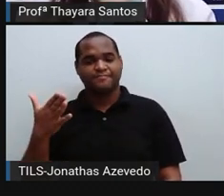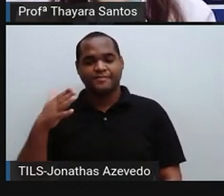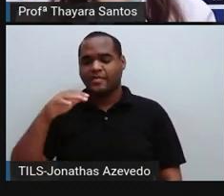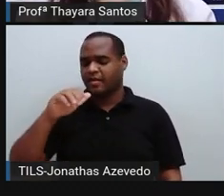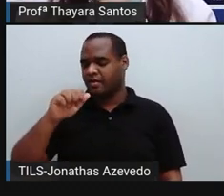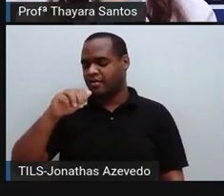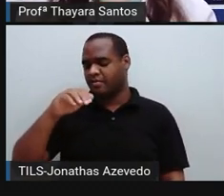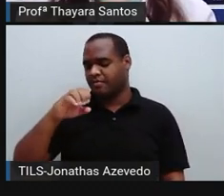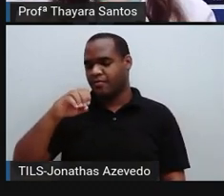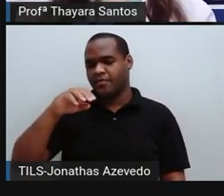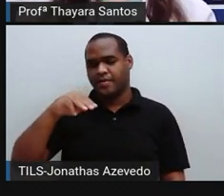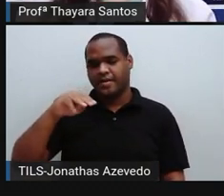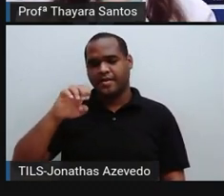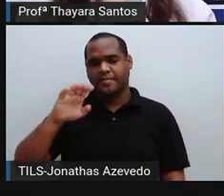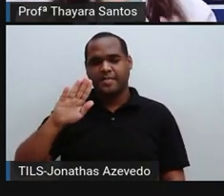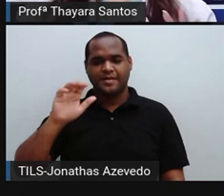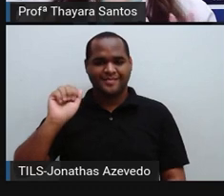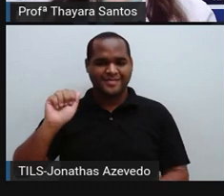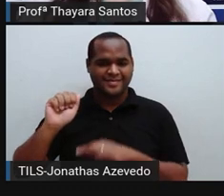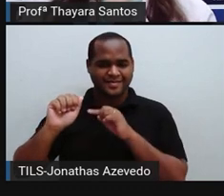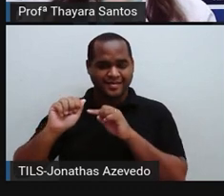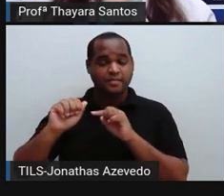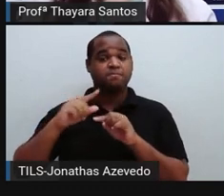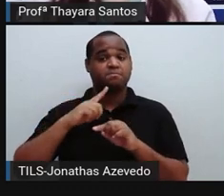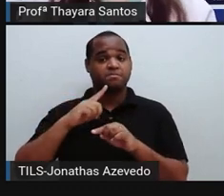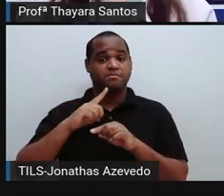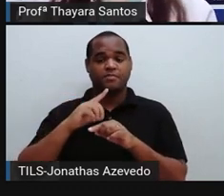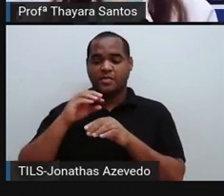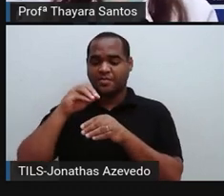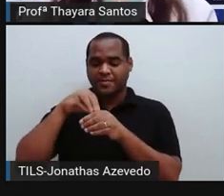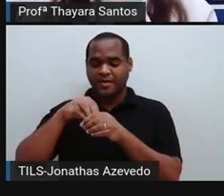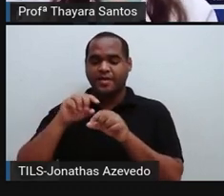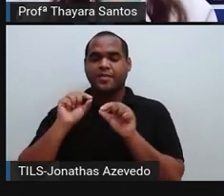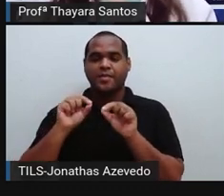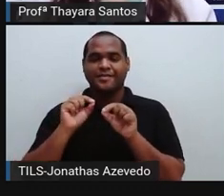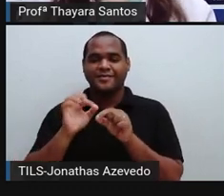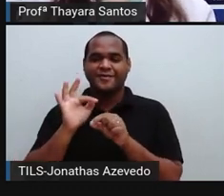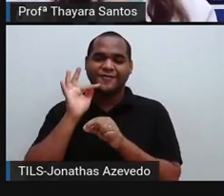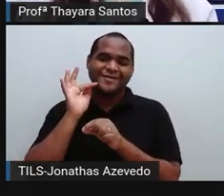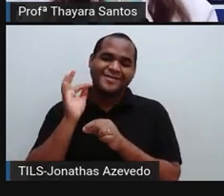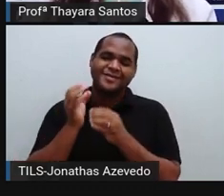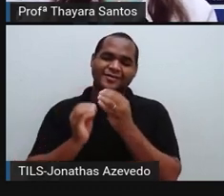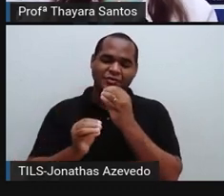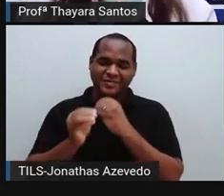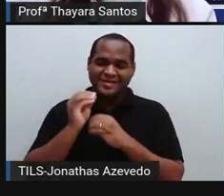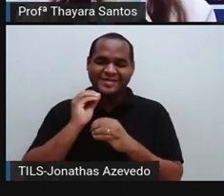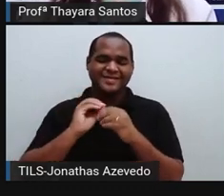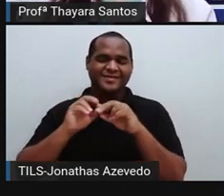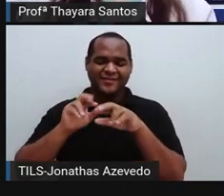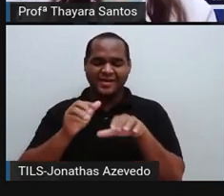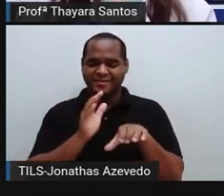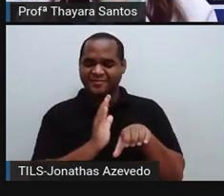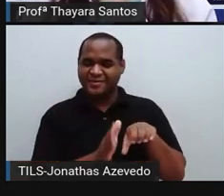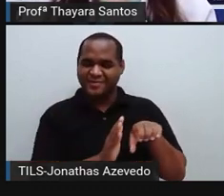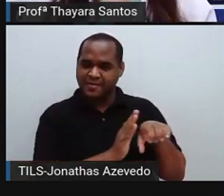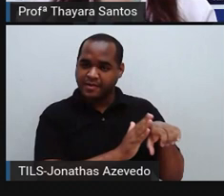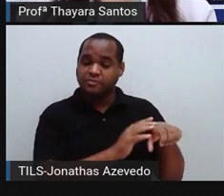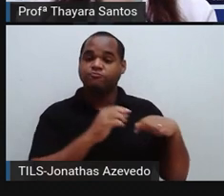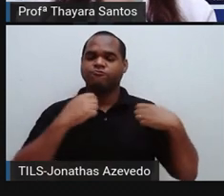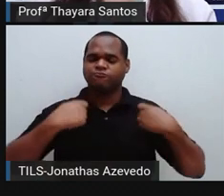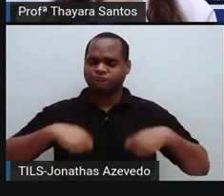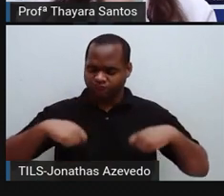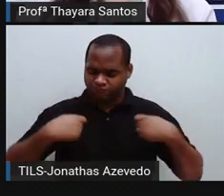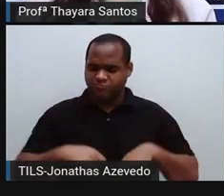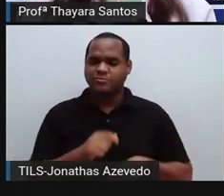científico dela. O protozoário, ele pode estar nos alimentos, frutas, verduras. Então, por isso que a gente tem que lavar muito